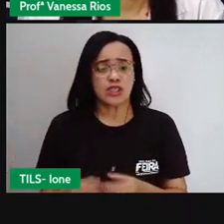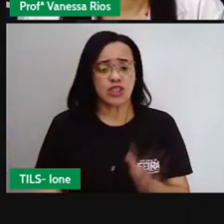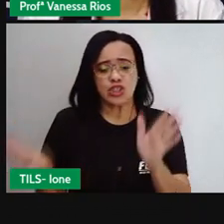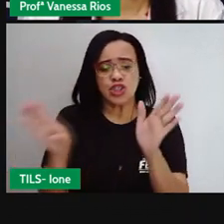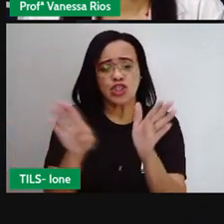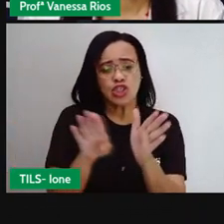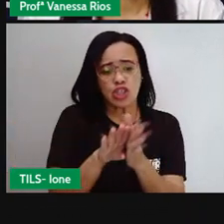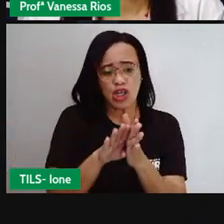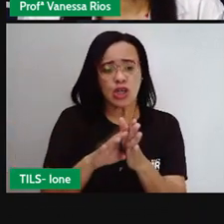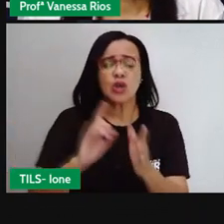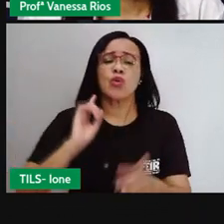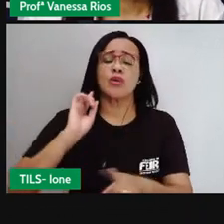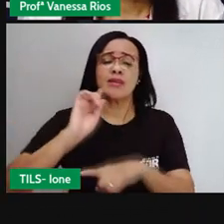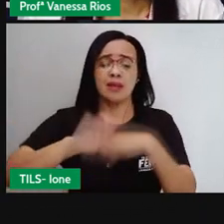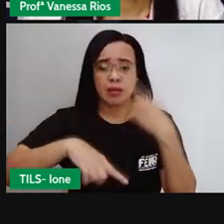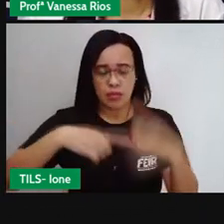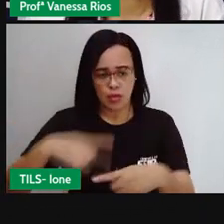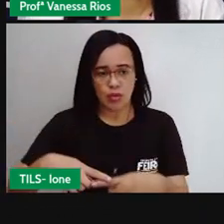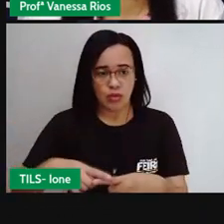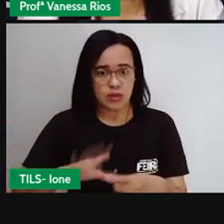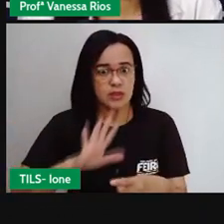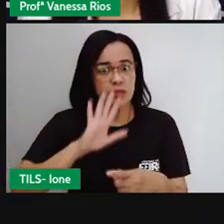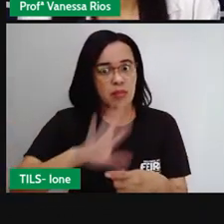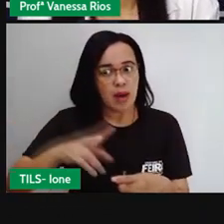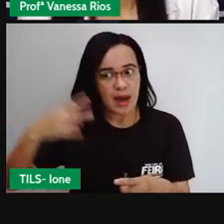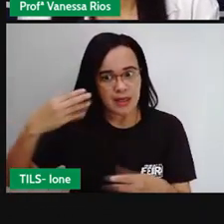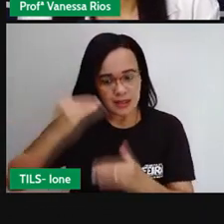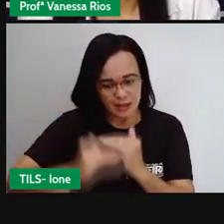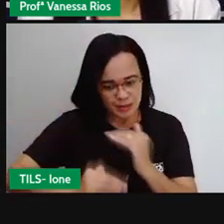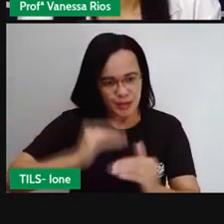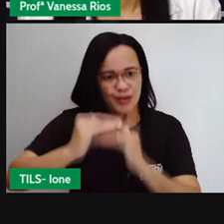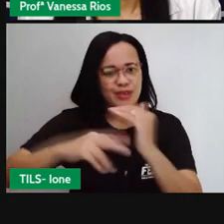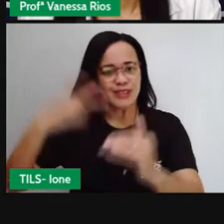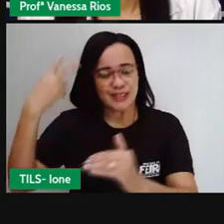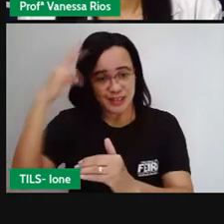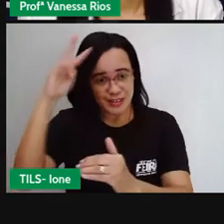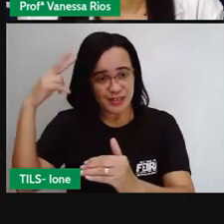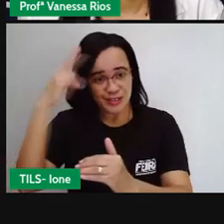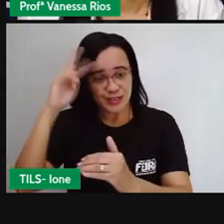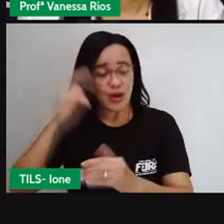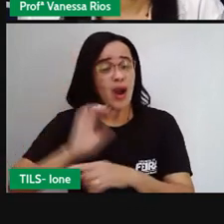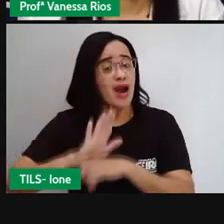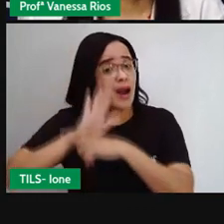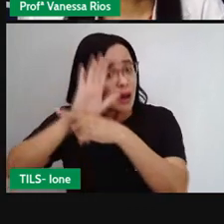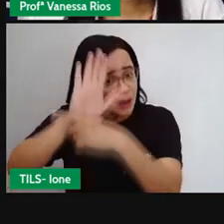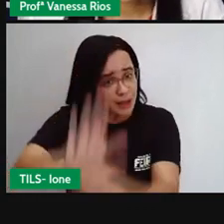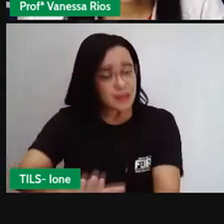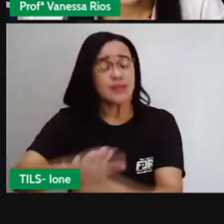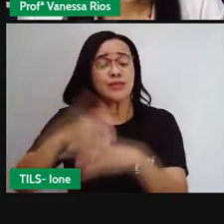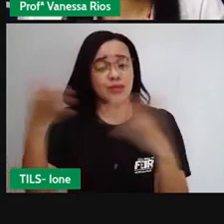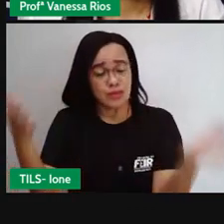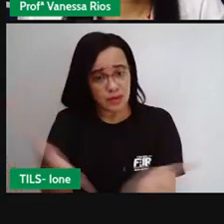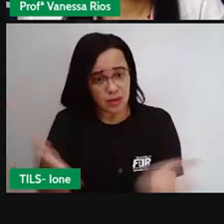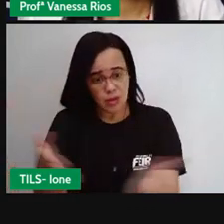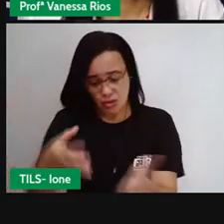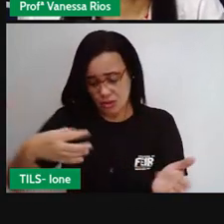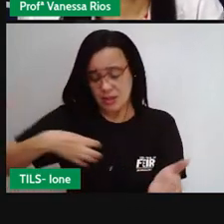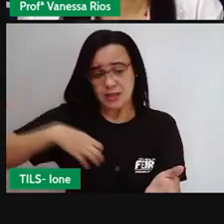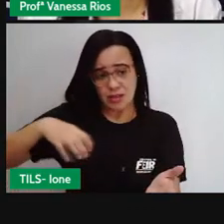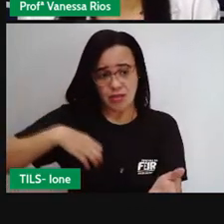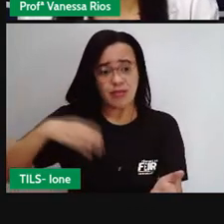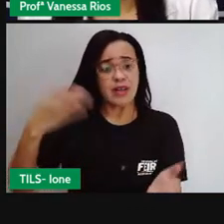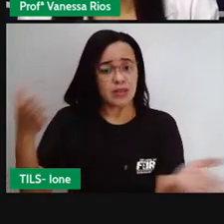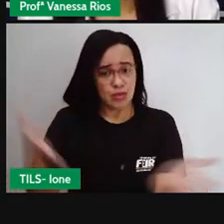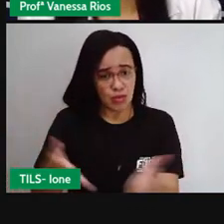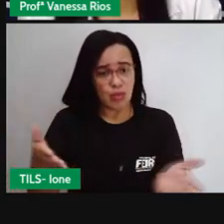fizeram parte aí da construção do que Salvador é hoje. E muitos desses pontos que ganham destaques aí como